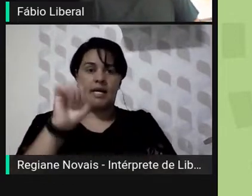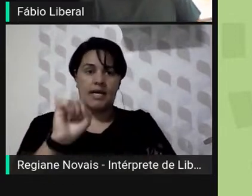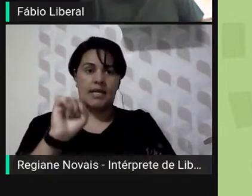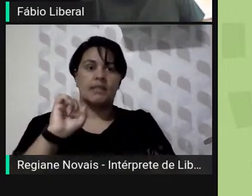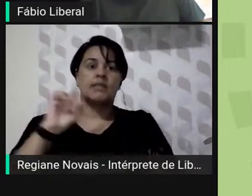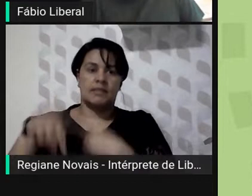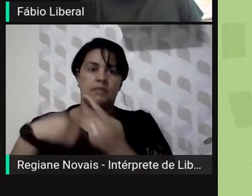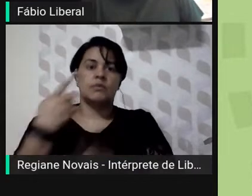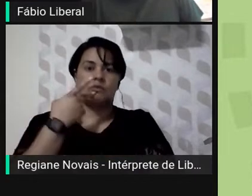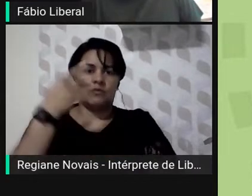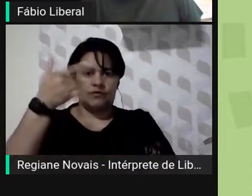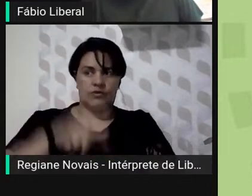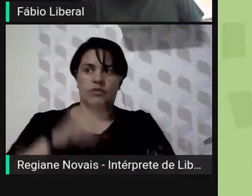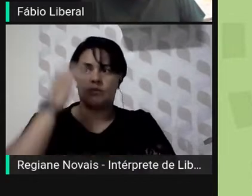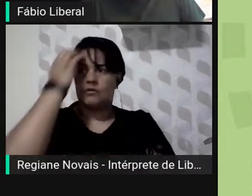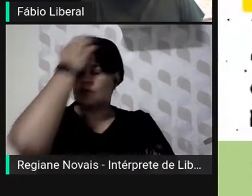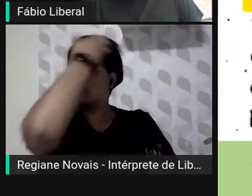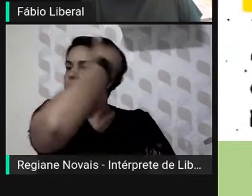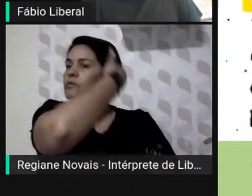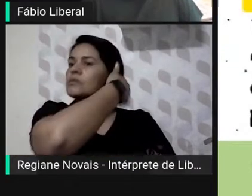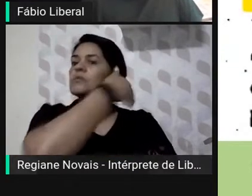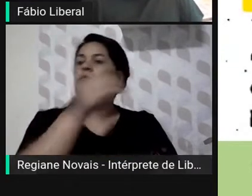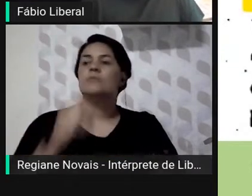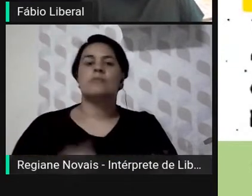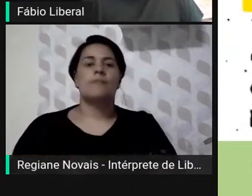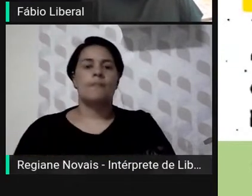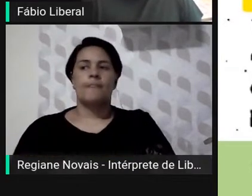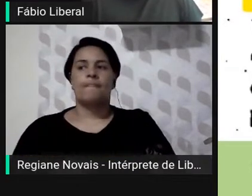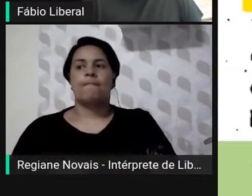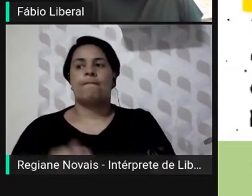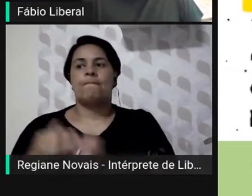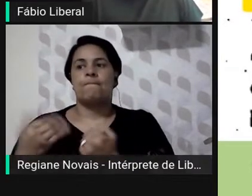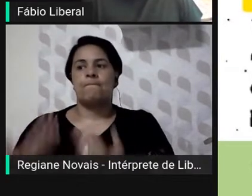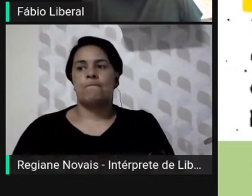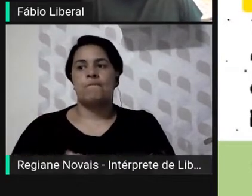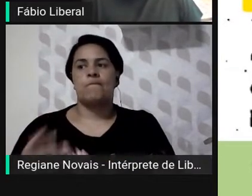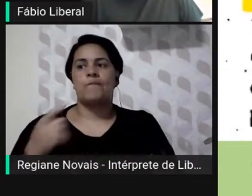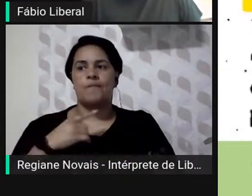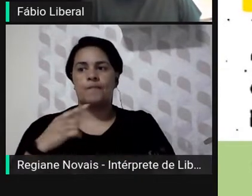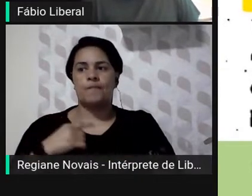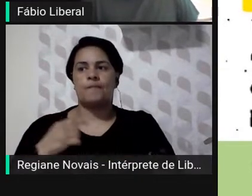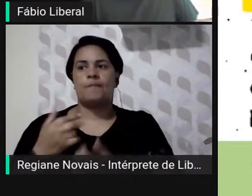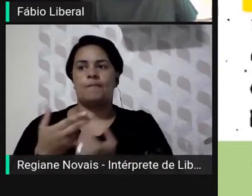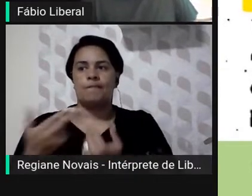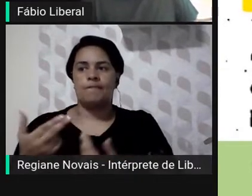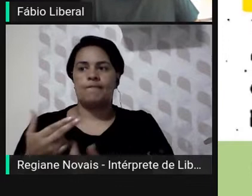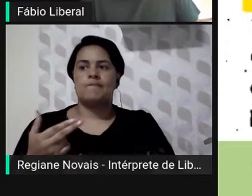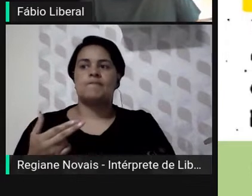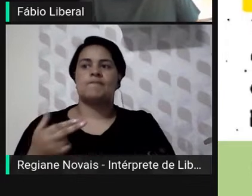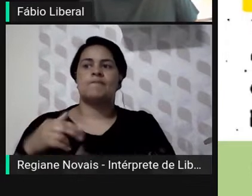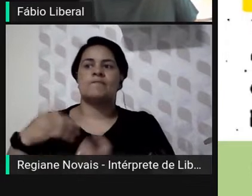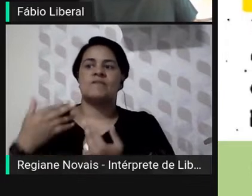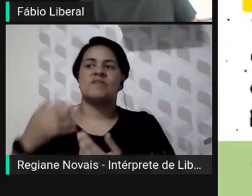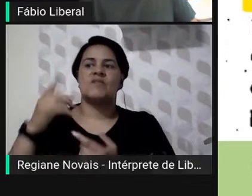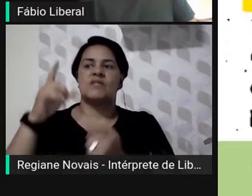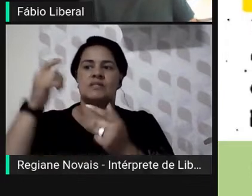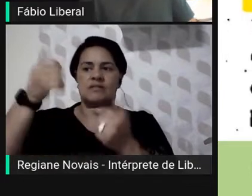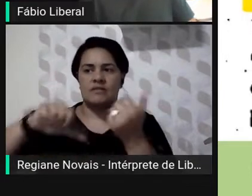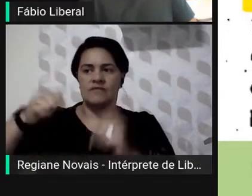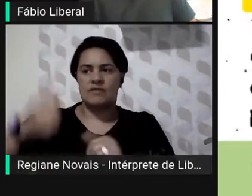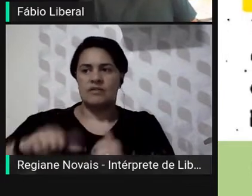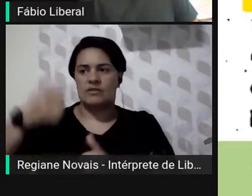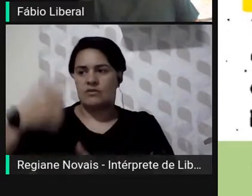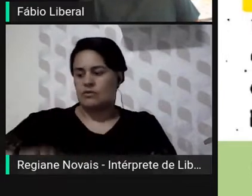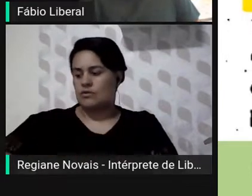deles. Por hora, voltamos à tipografia e à distribuição dos jornais e dos diários. No próximo slide, a gente pode falar